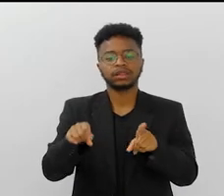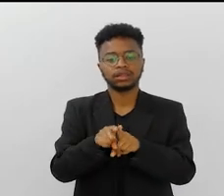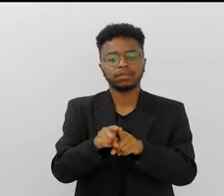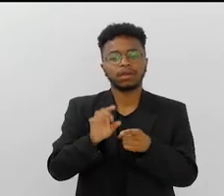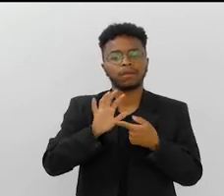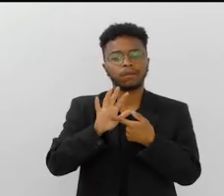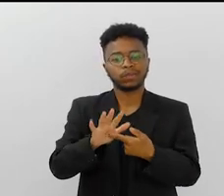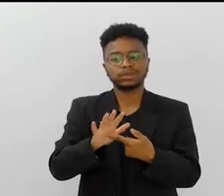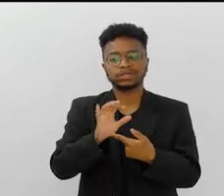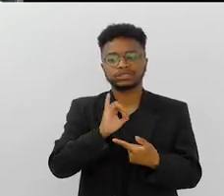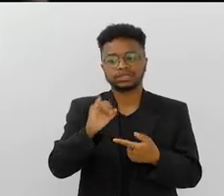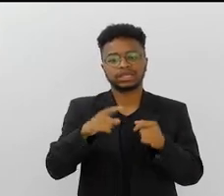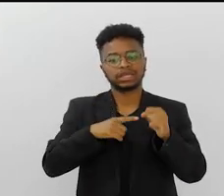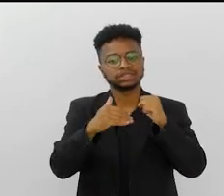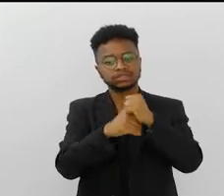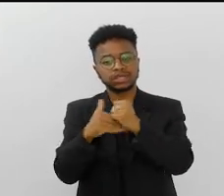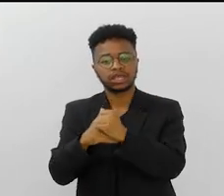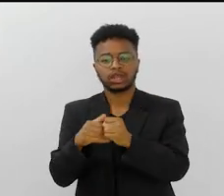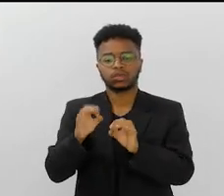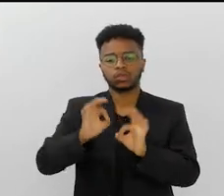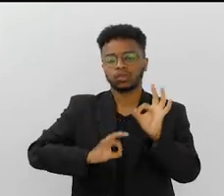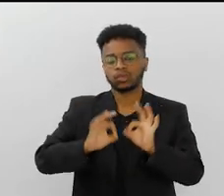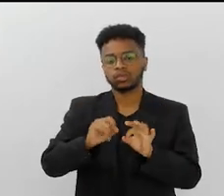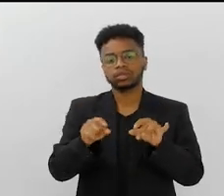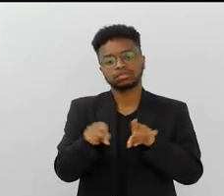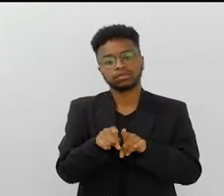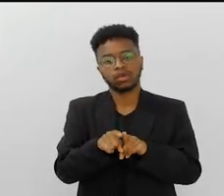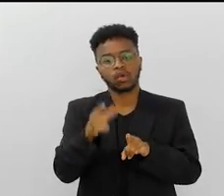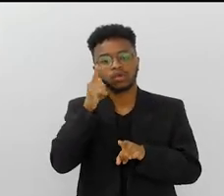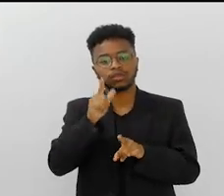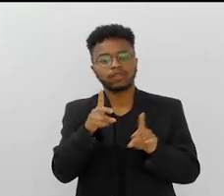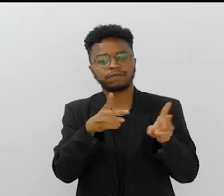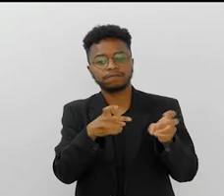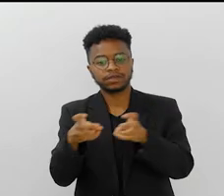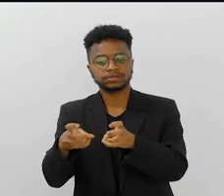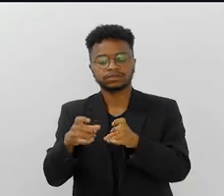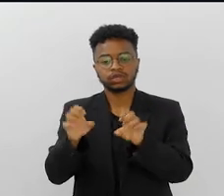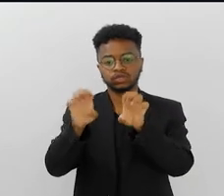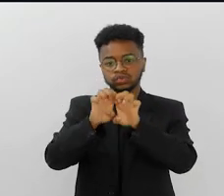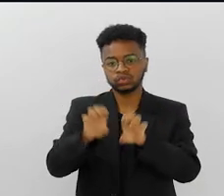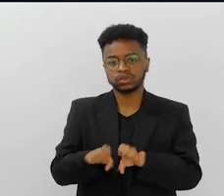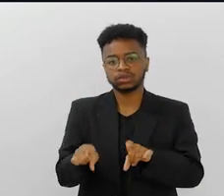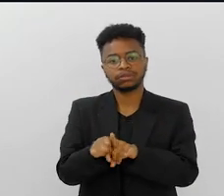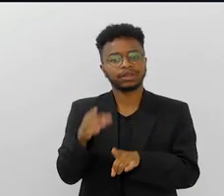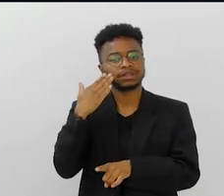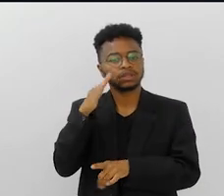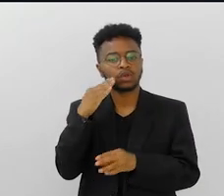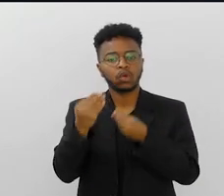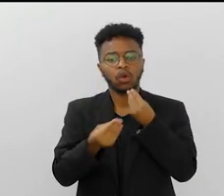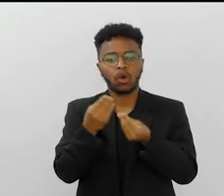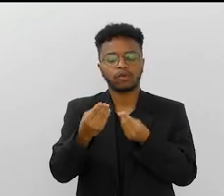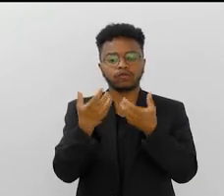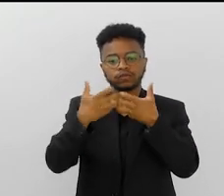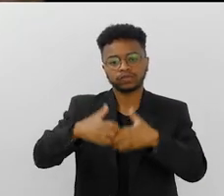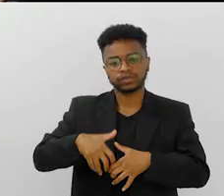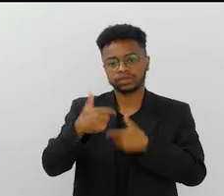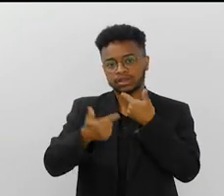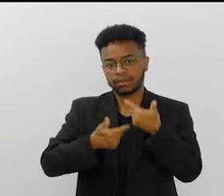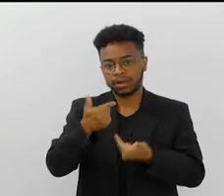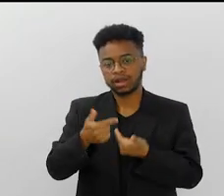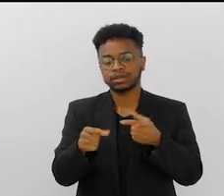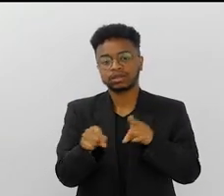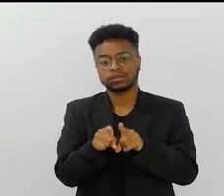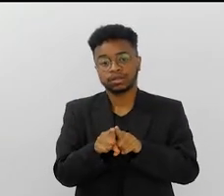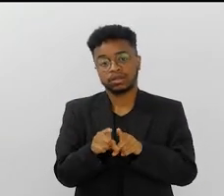os segredos não estão sendo construídos, as possam ver aquela estrutura, entender a estrutura, trabalho que dá